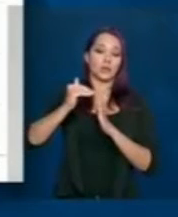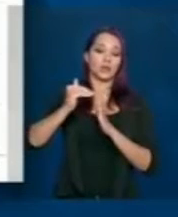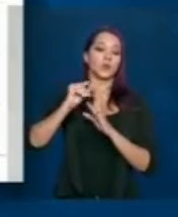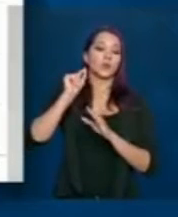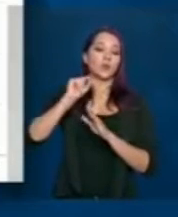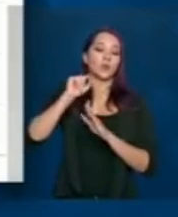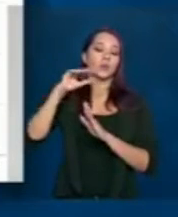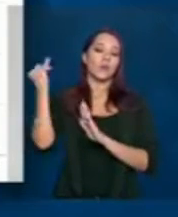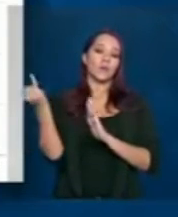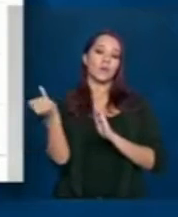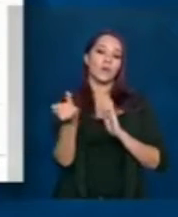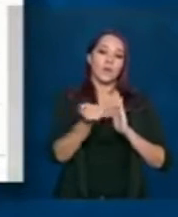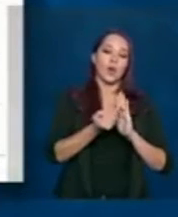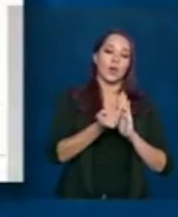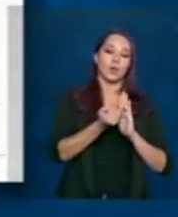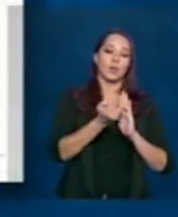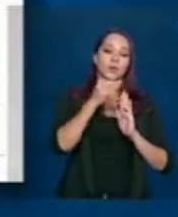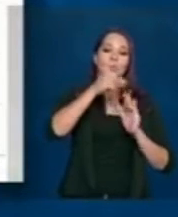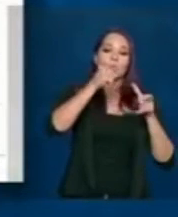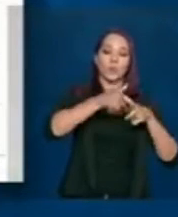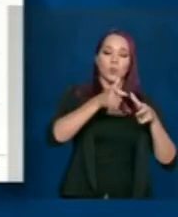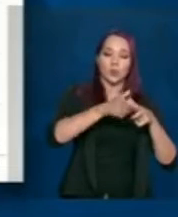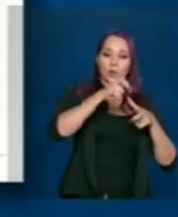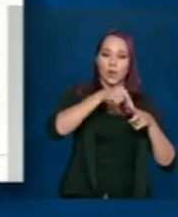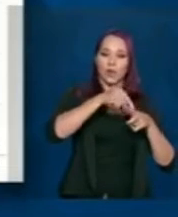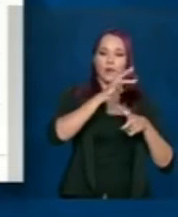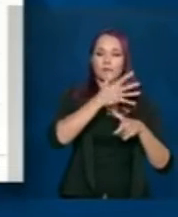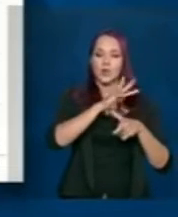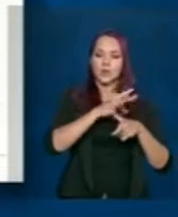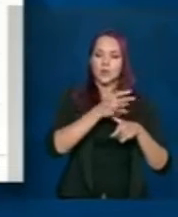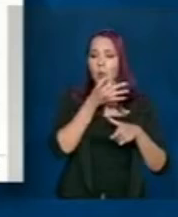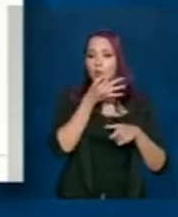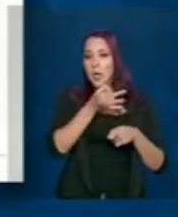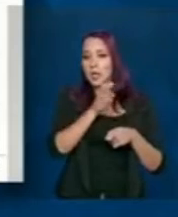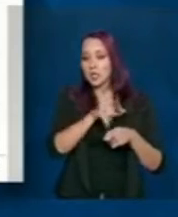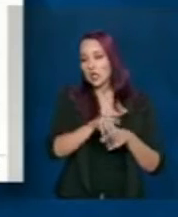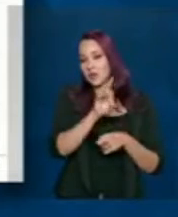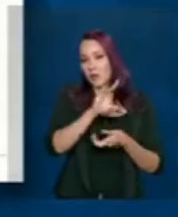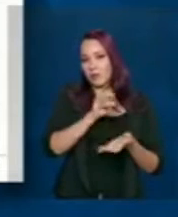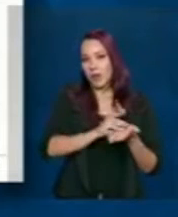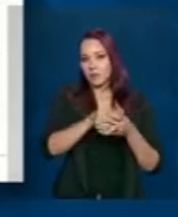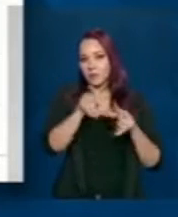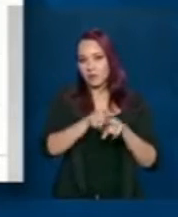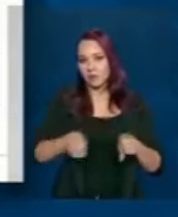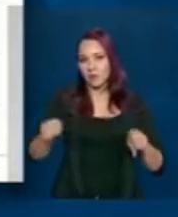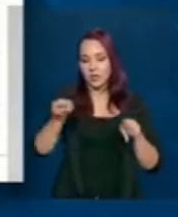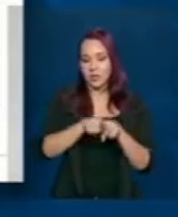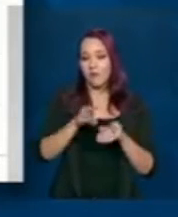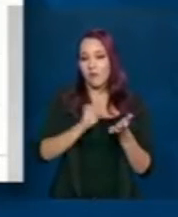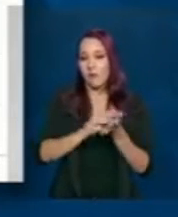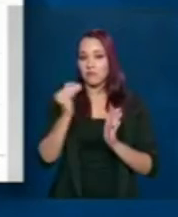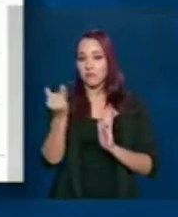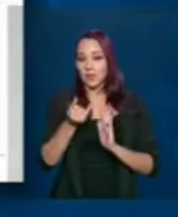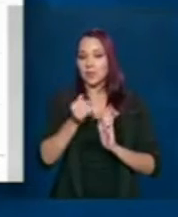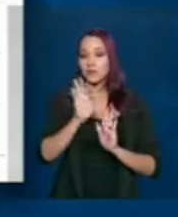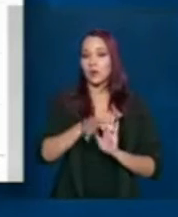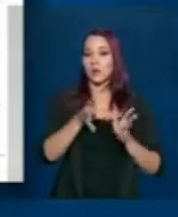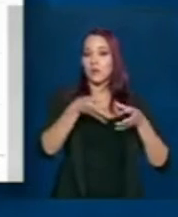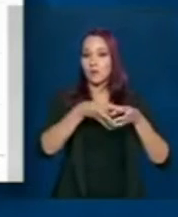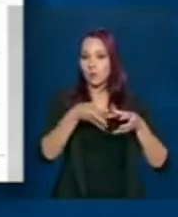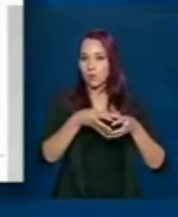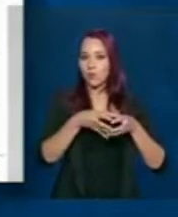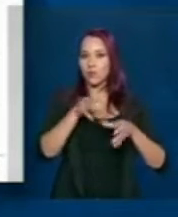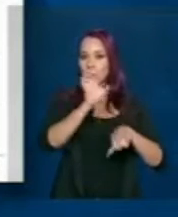registrado no nível local. Eu creio que seja uma questão de atualização e de informação, já que as equipes